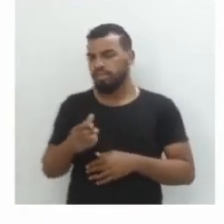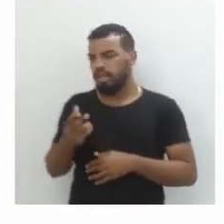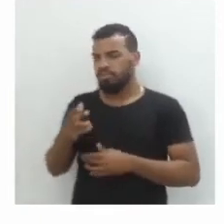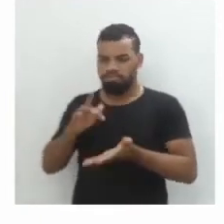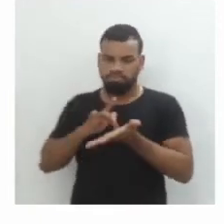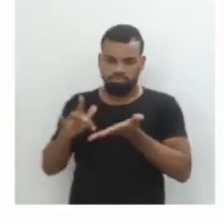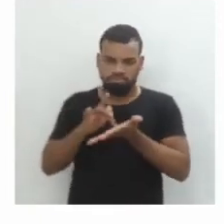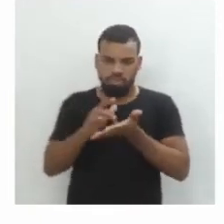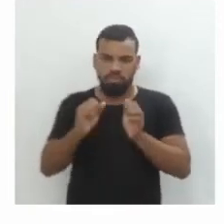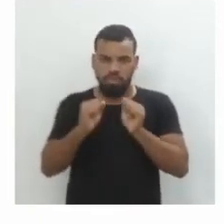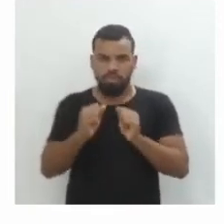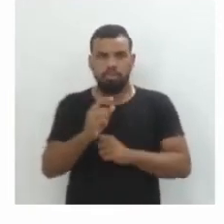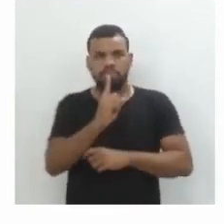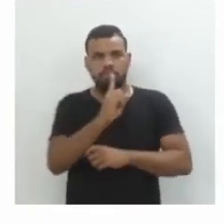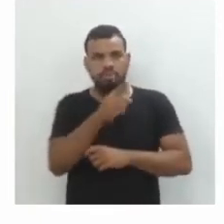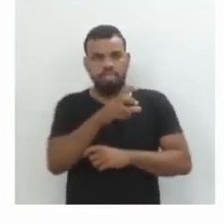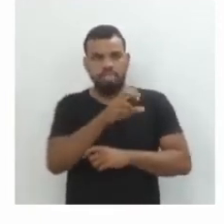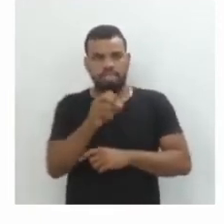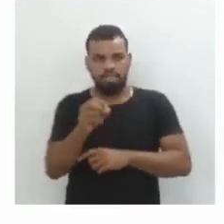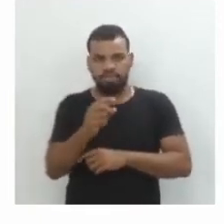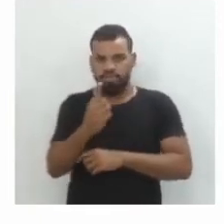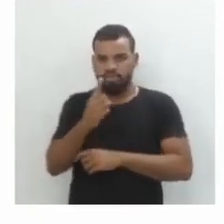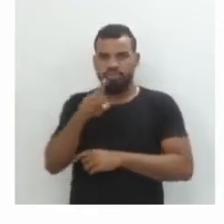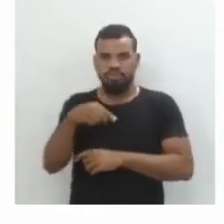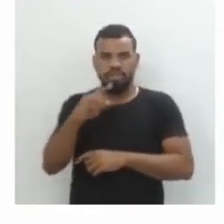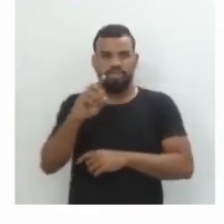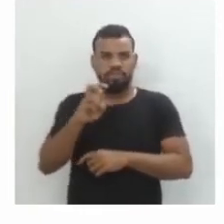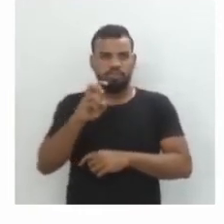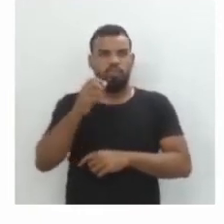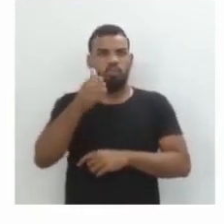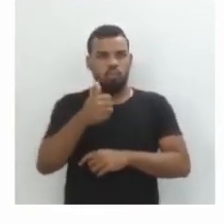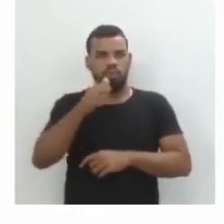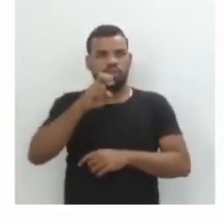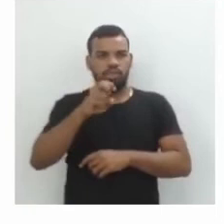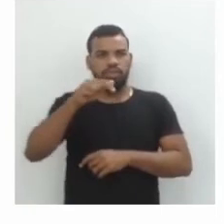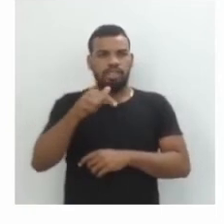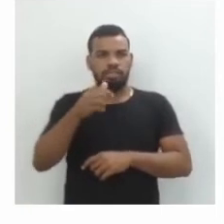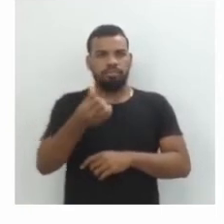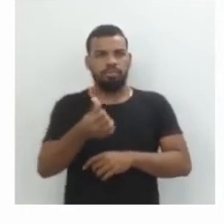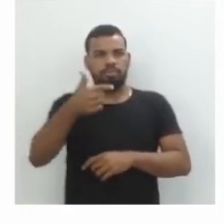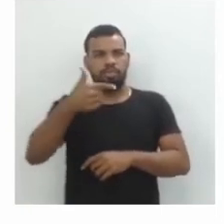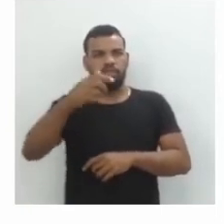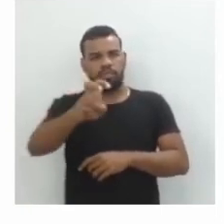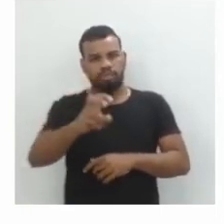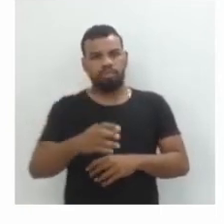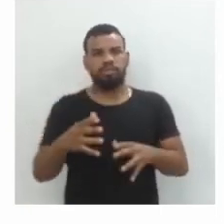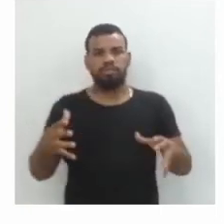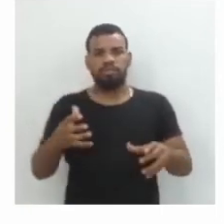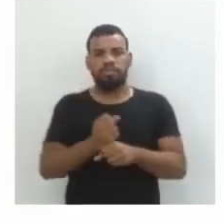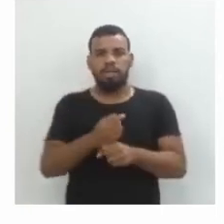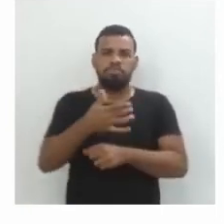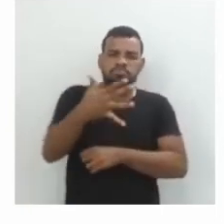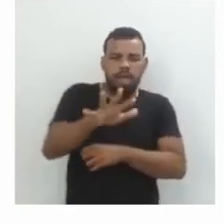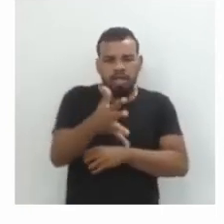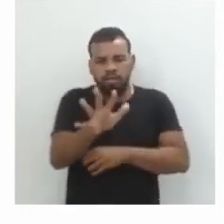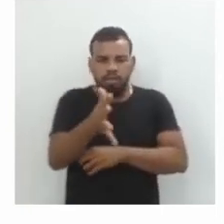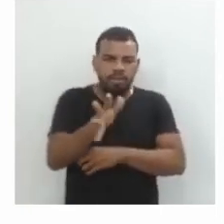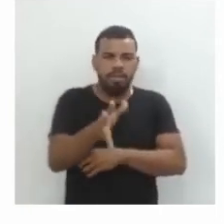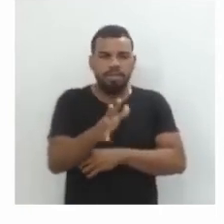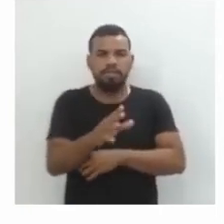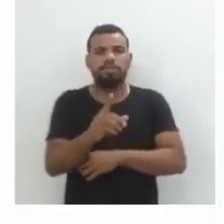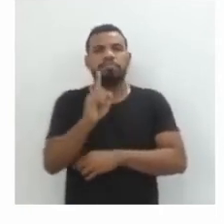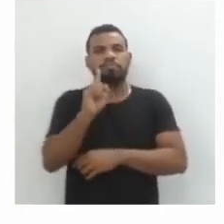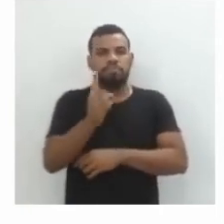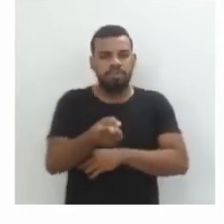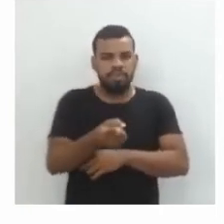Então 1.500 vezes 1,157625. Ou seja, a gente vai ter um valor aproximado de